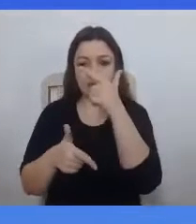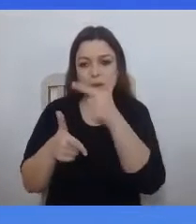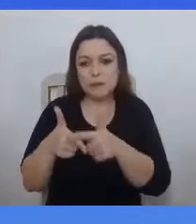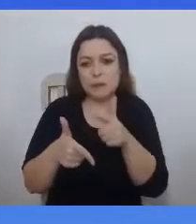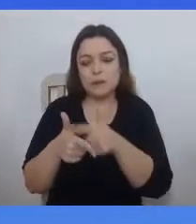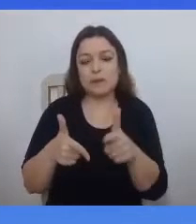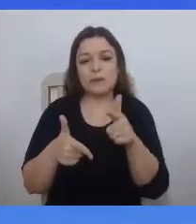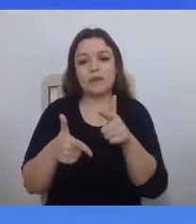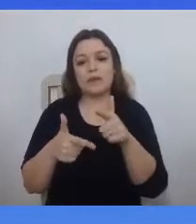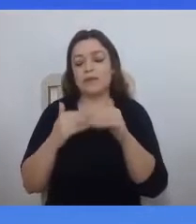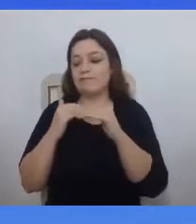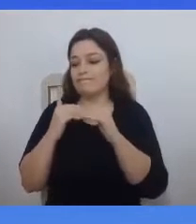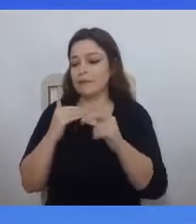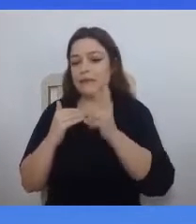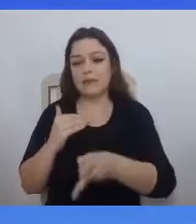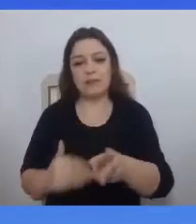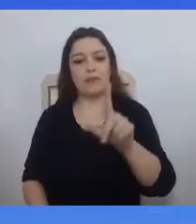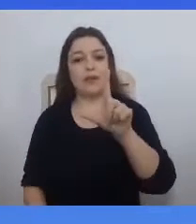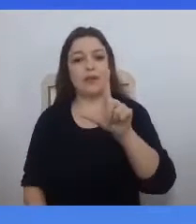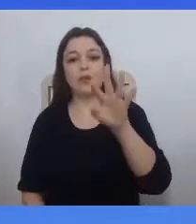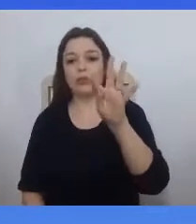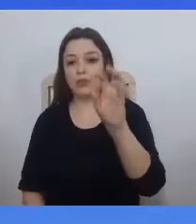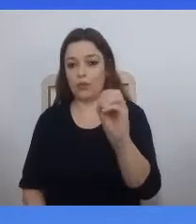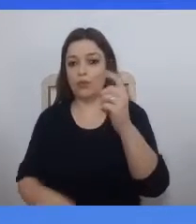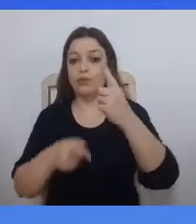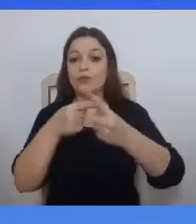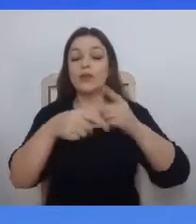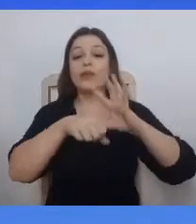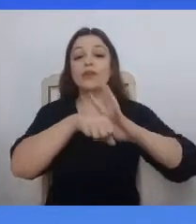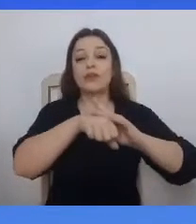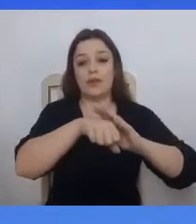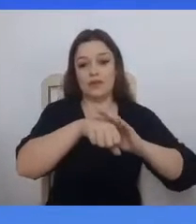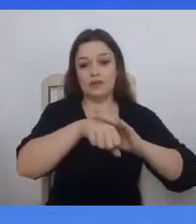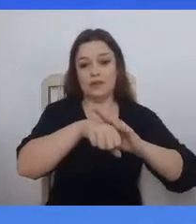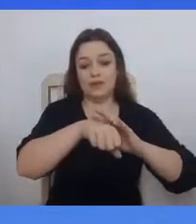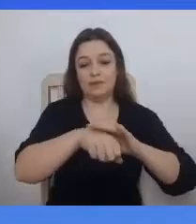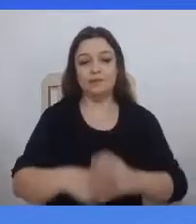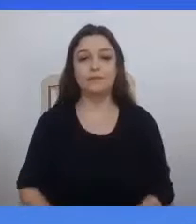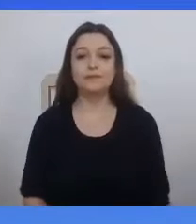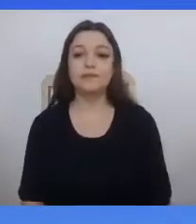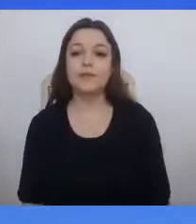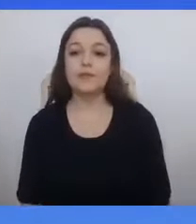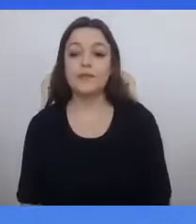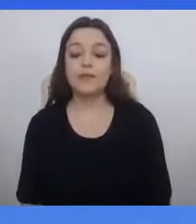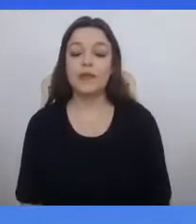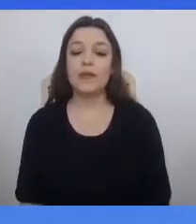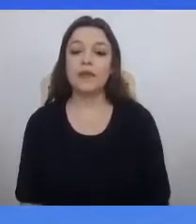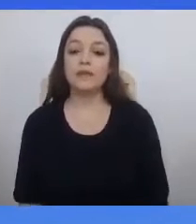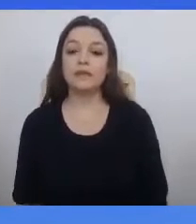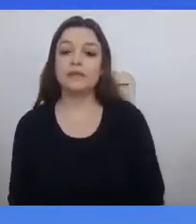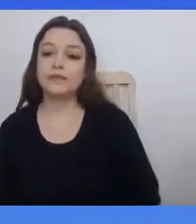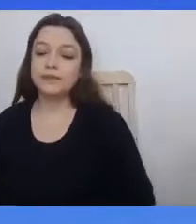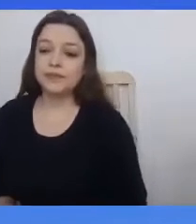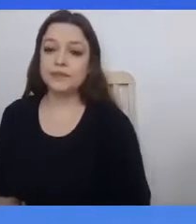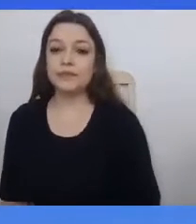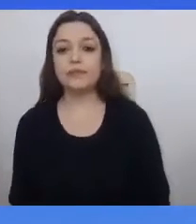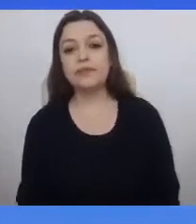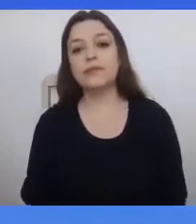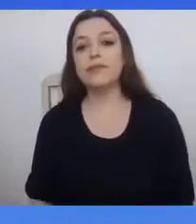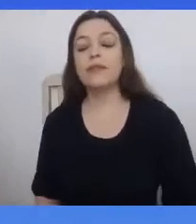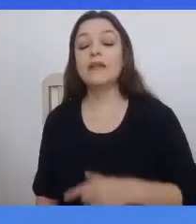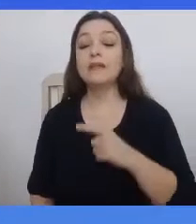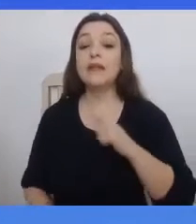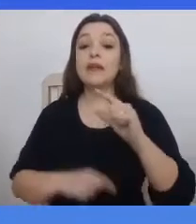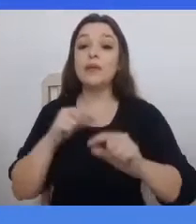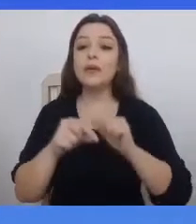Me permitam, porém, tendo isso como um pano de fundo necessário, porque qualquer um de nós, mesmo os historiadores como eu, não